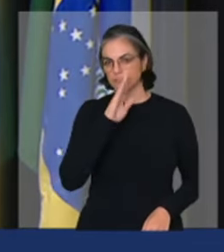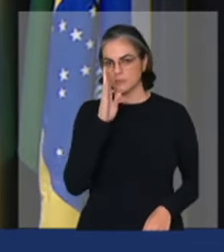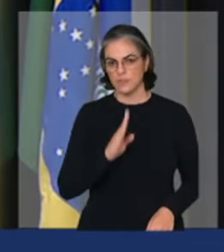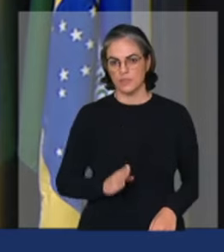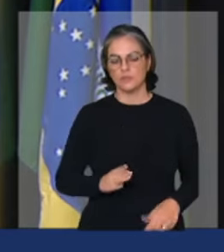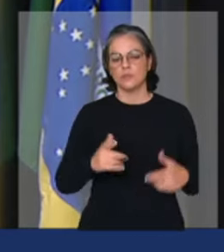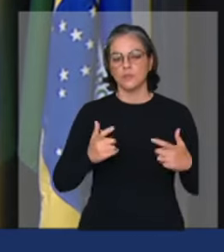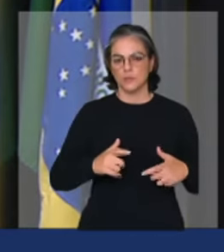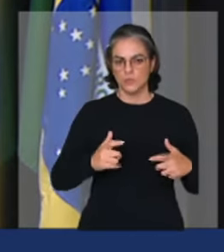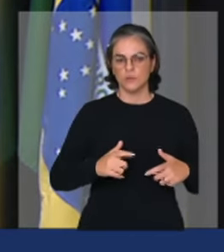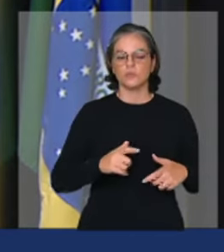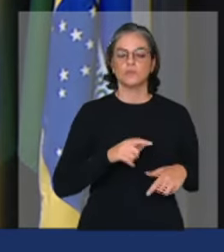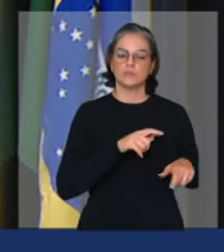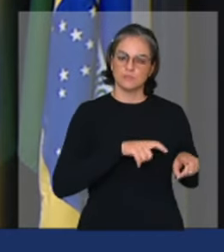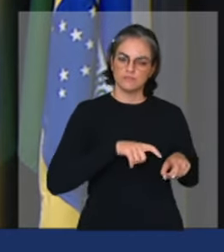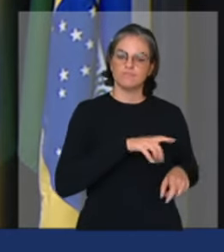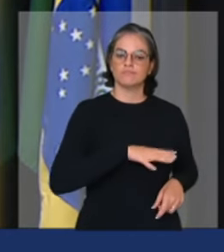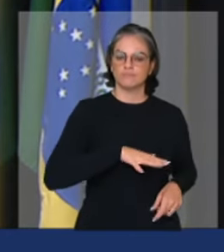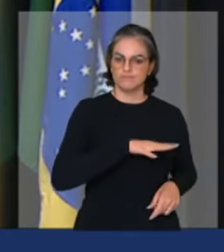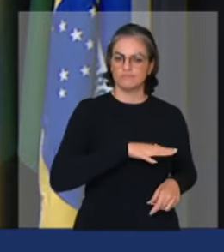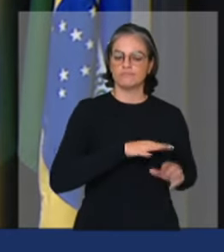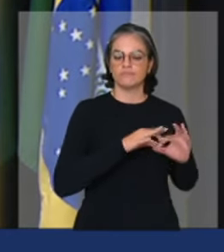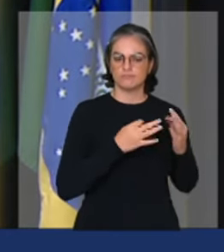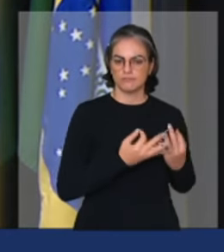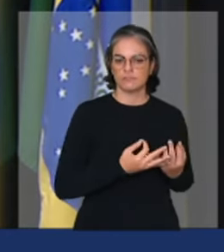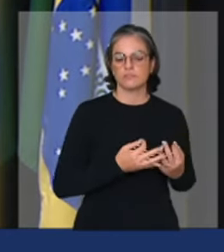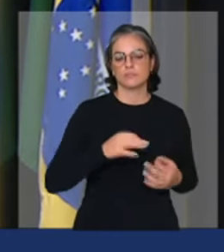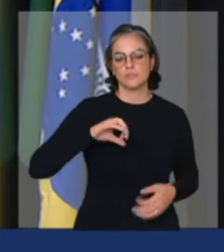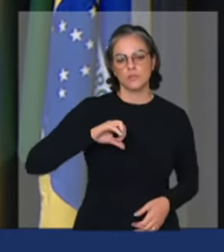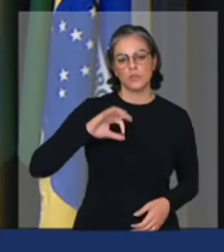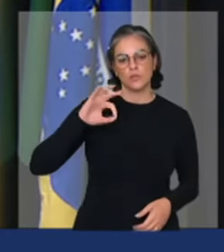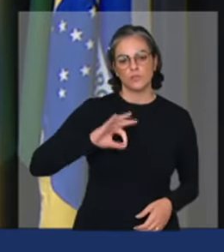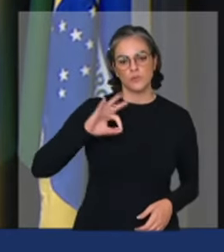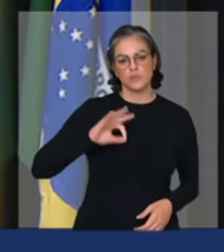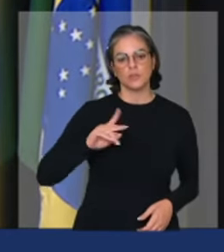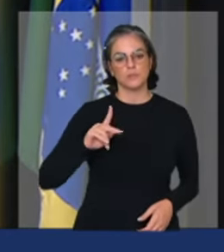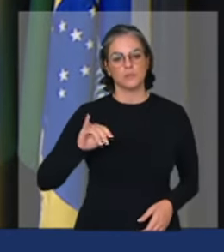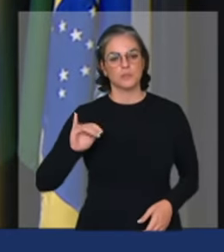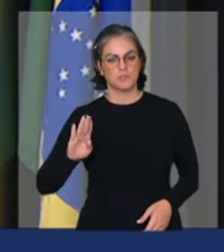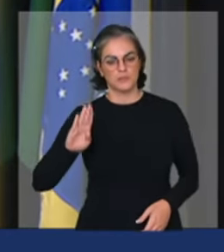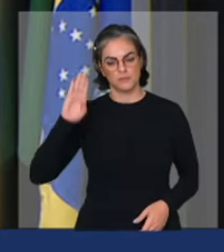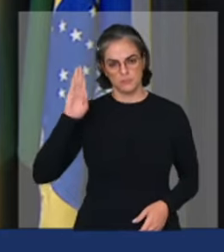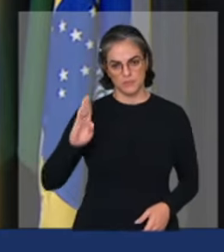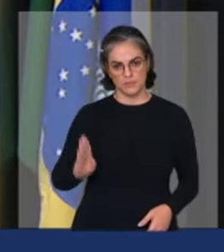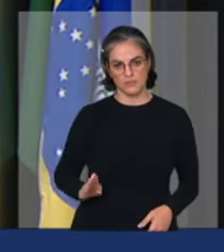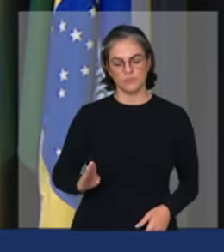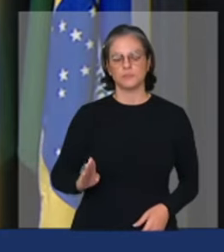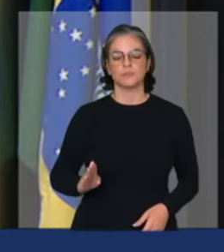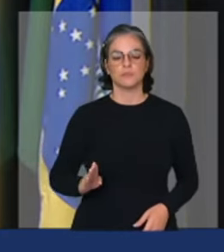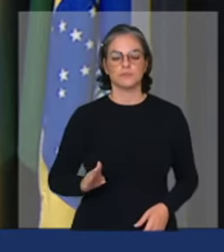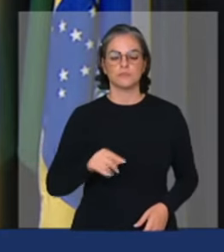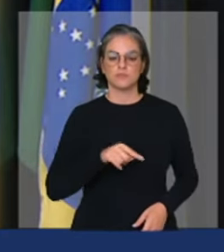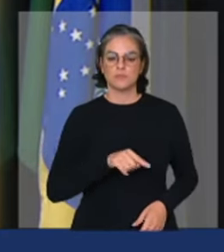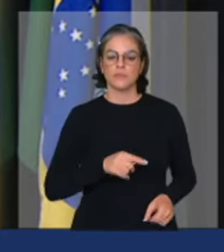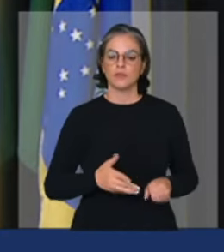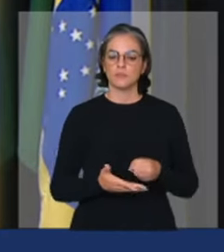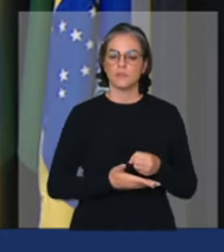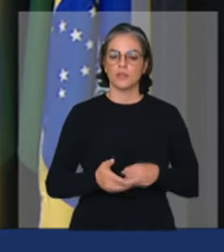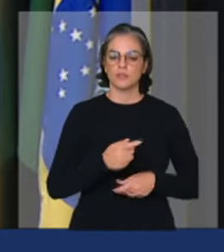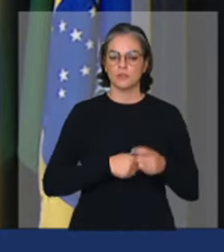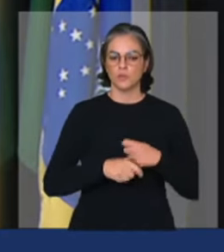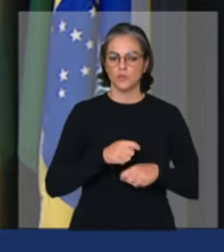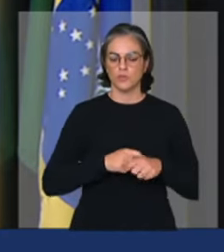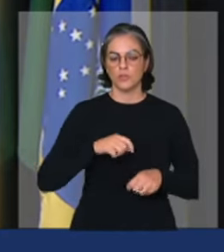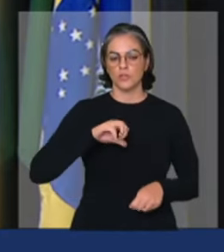provenientes do setor que é responsável por 9% do produto interno bruto do país onde a base econômica dos 90